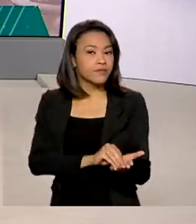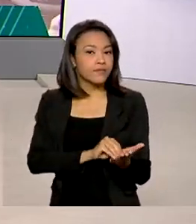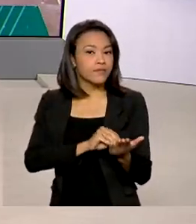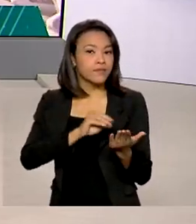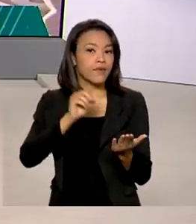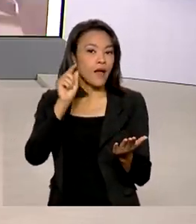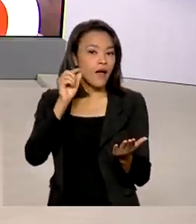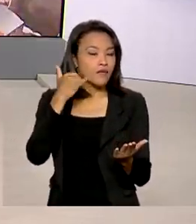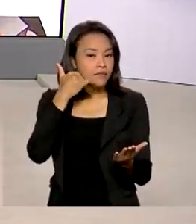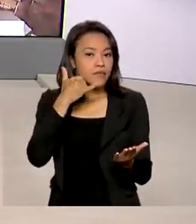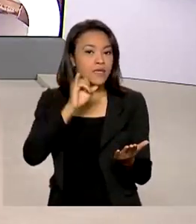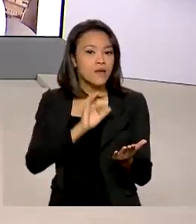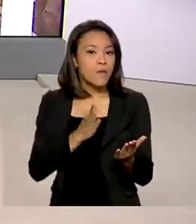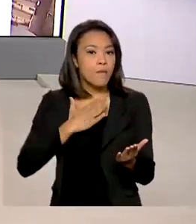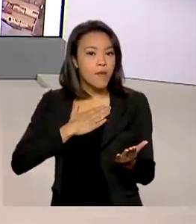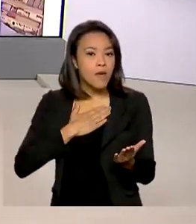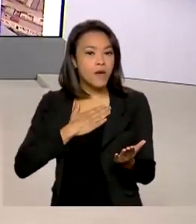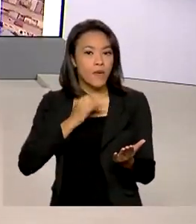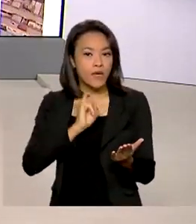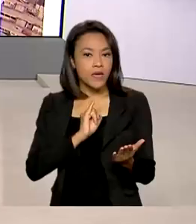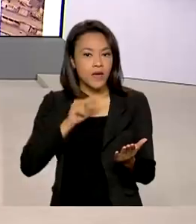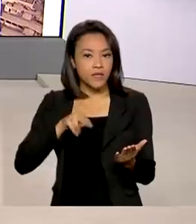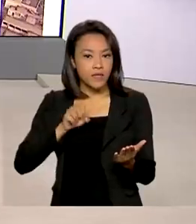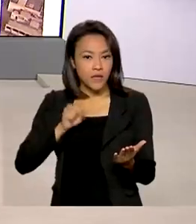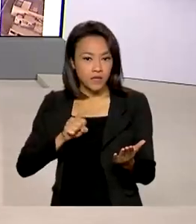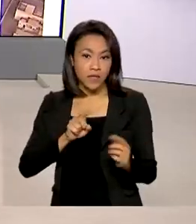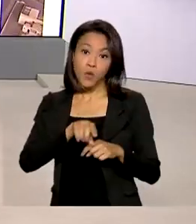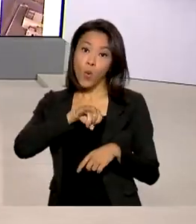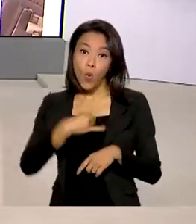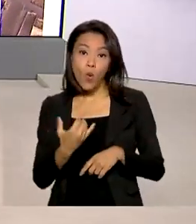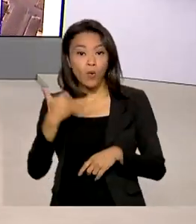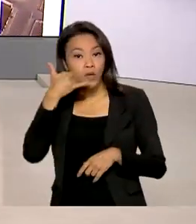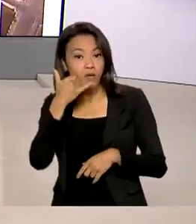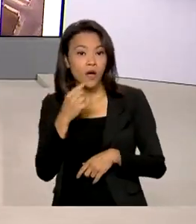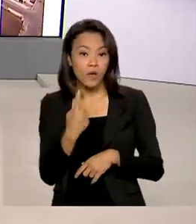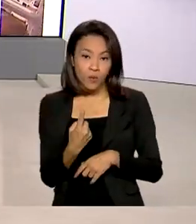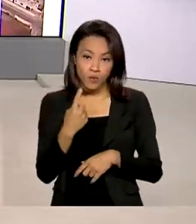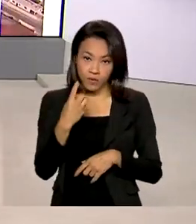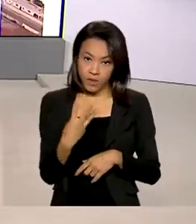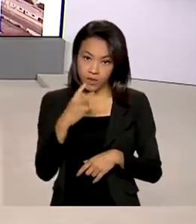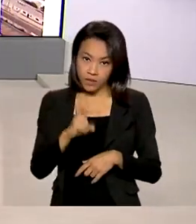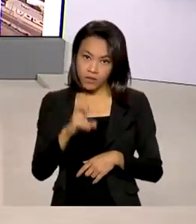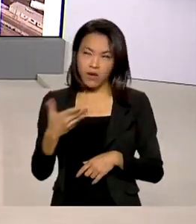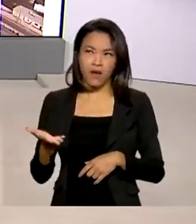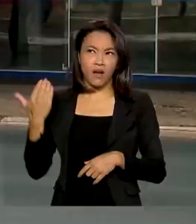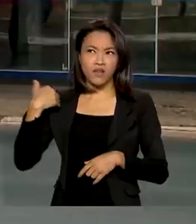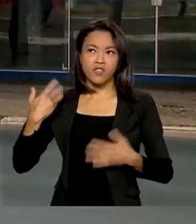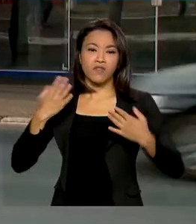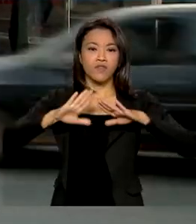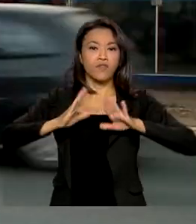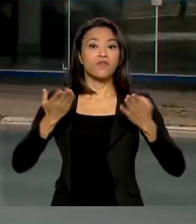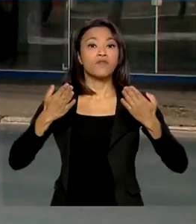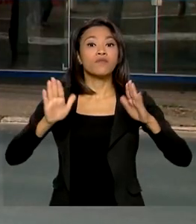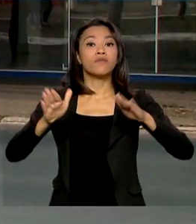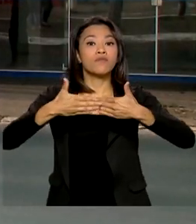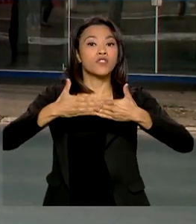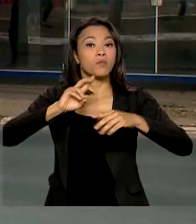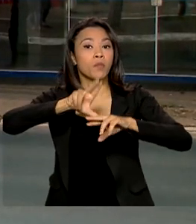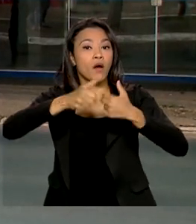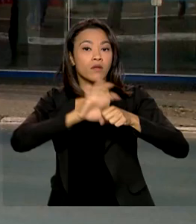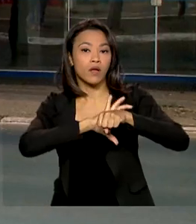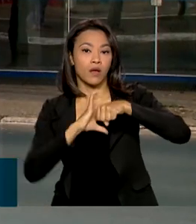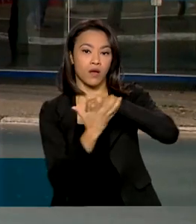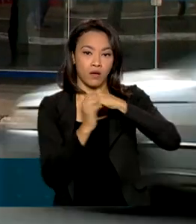ou pelo número 135. O serviço estava suspenso desde o início da pandemia. O Instituto